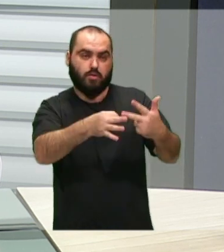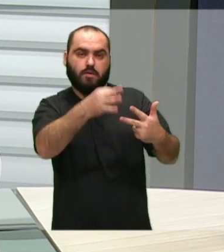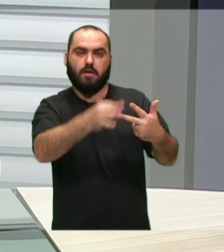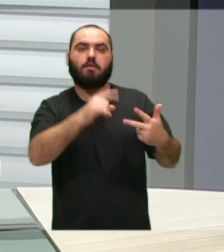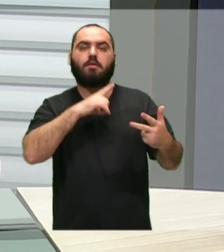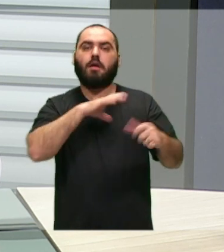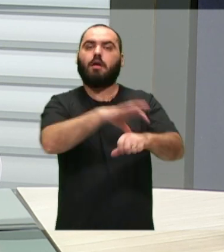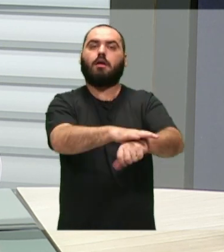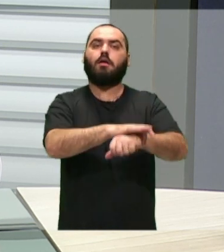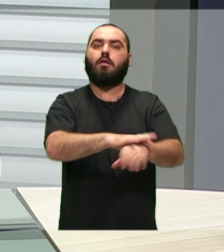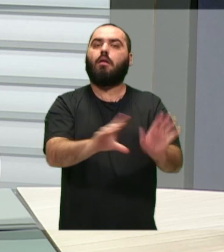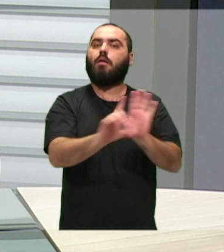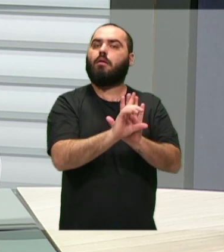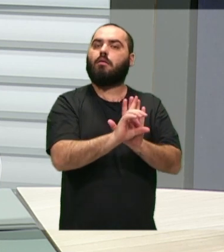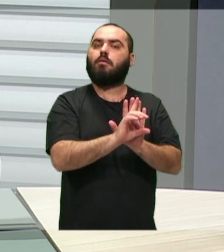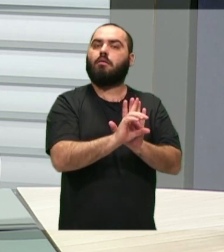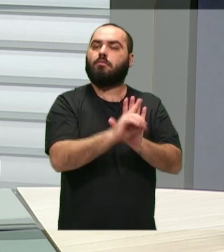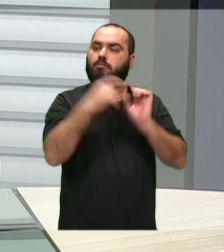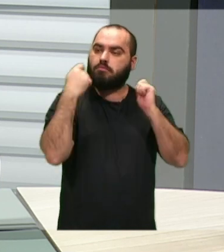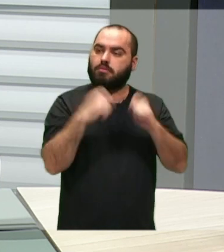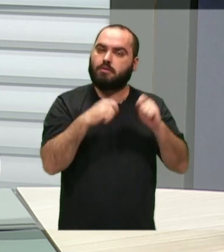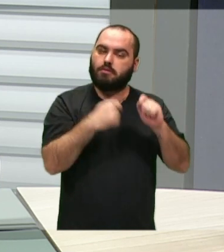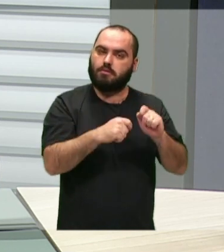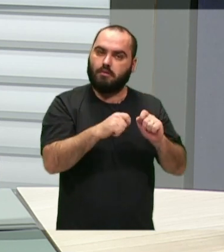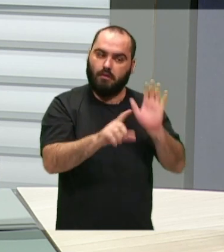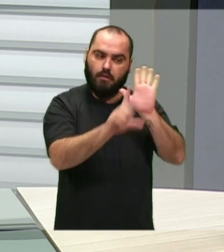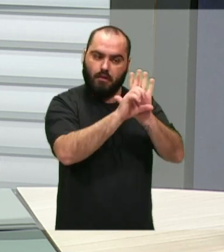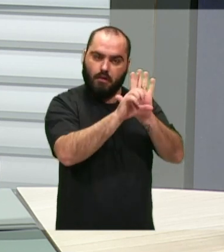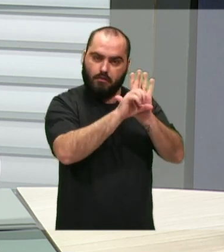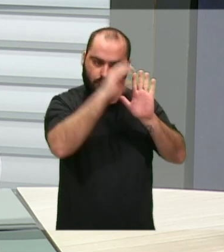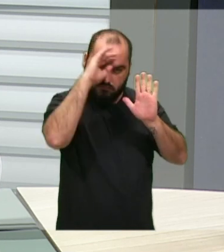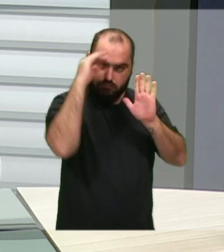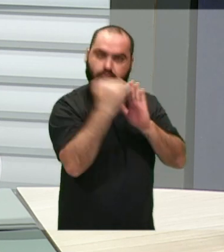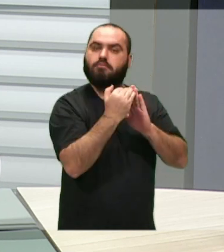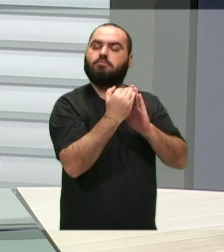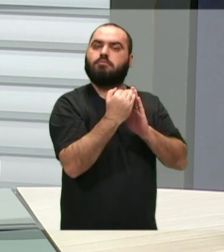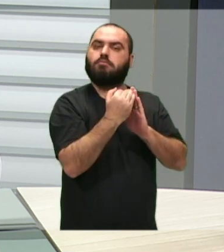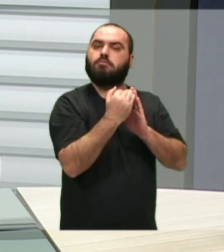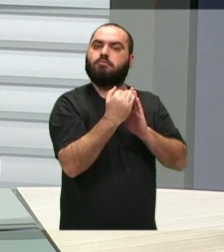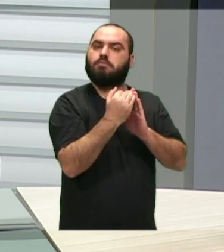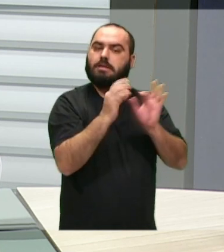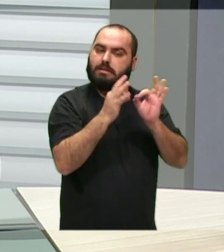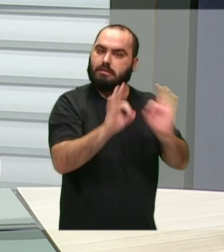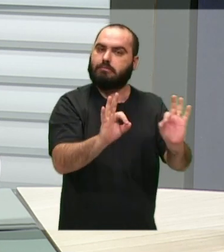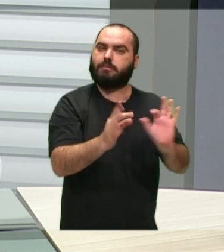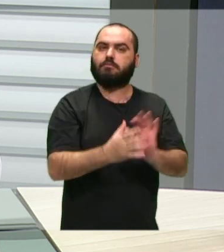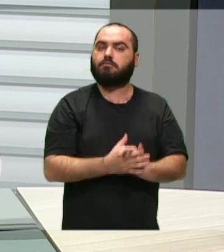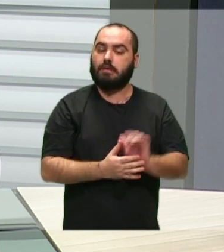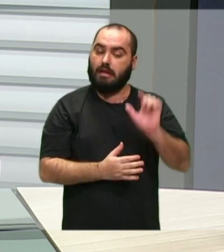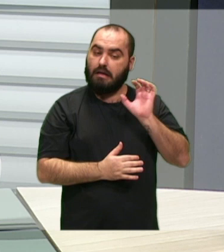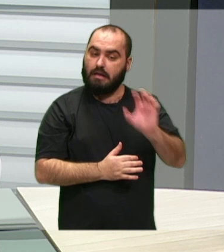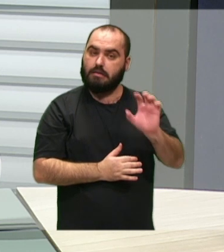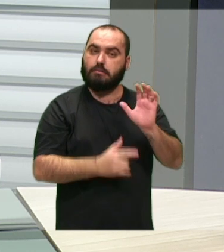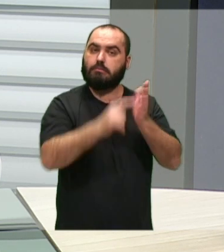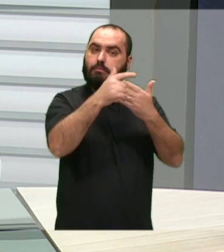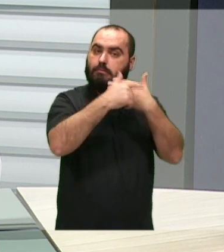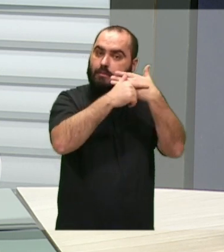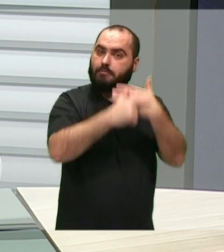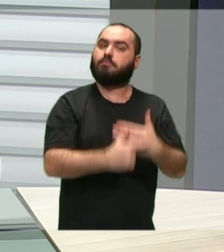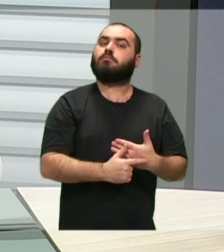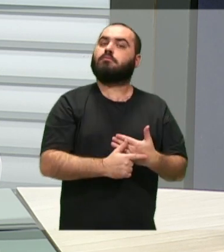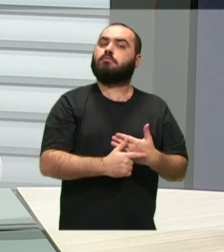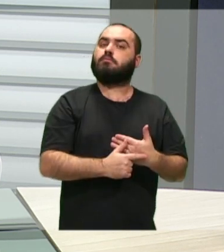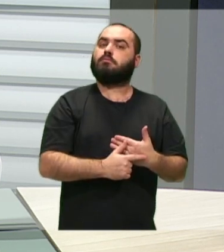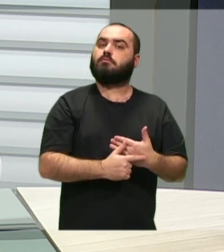garantia das leis, o Judiciário precisa garantir a aplicabilidade, a interpretação da lei e esse é o papel, esse é o tripé do Judiciário,